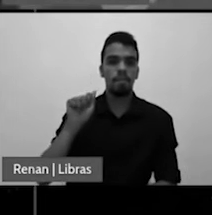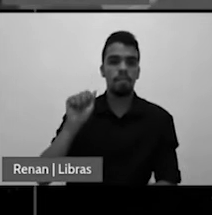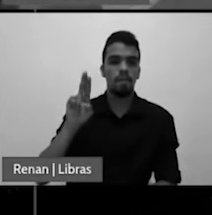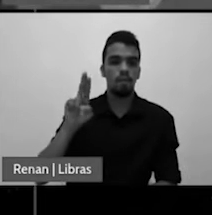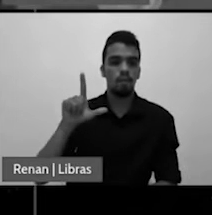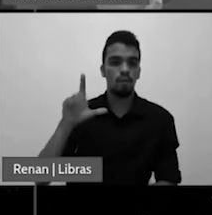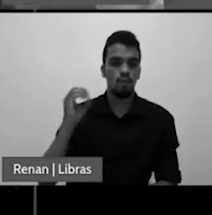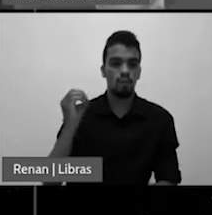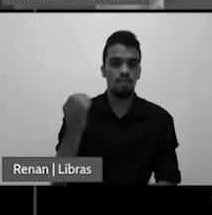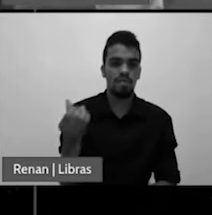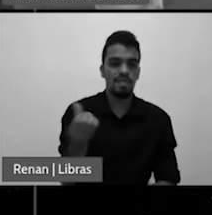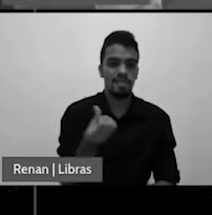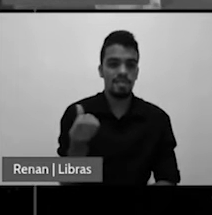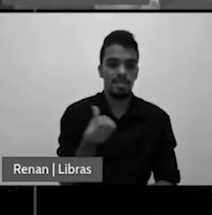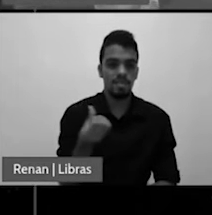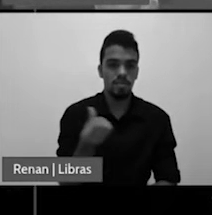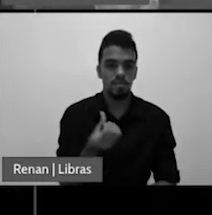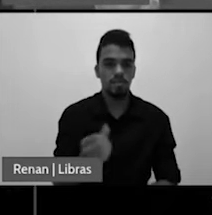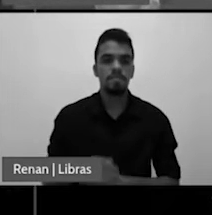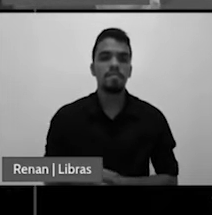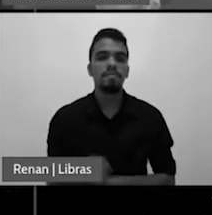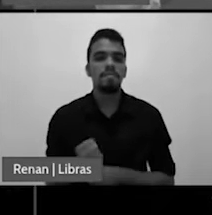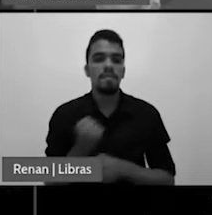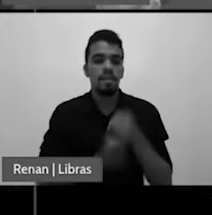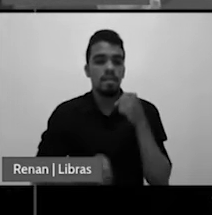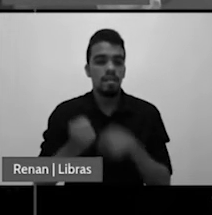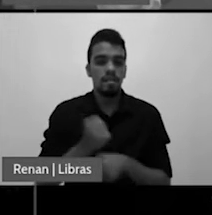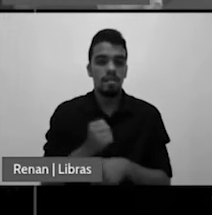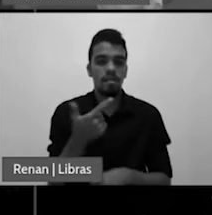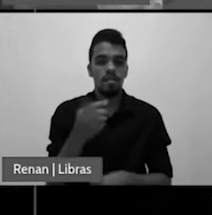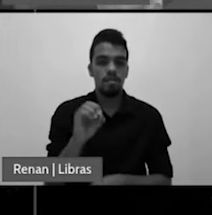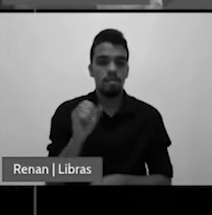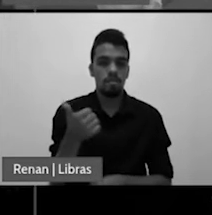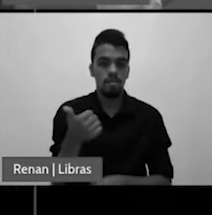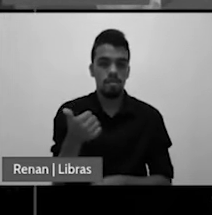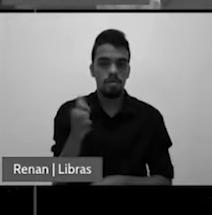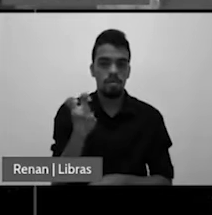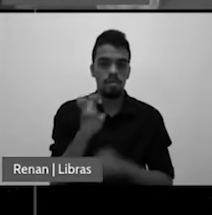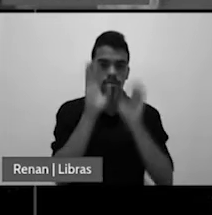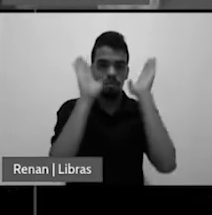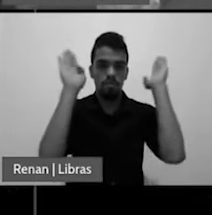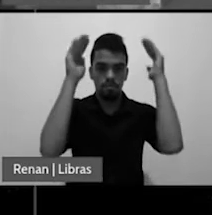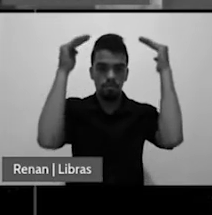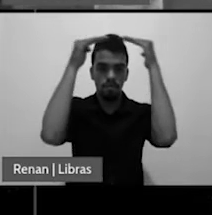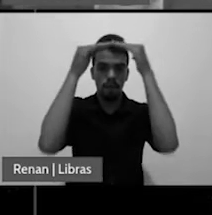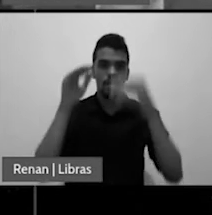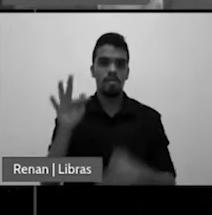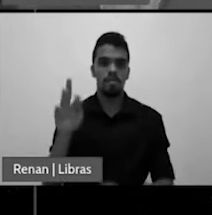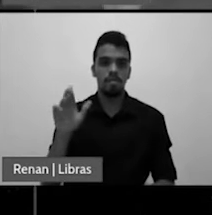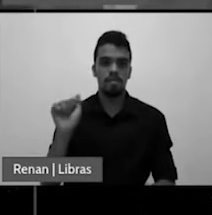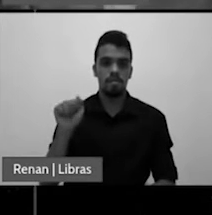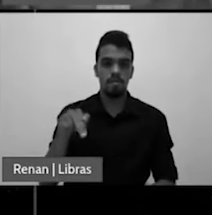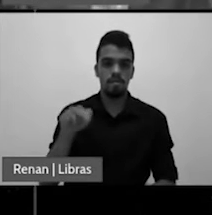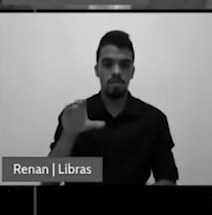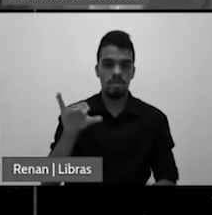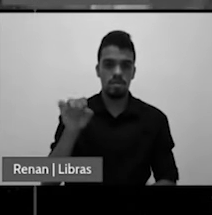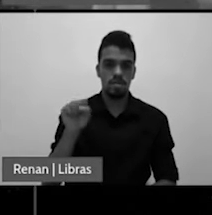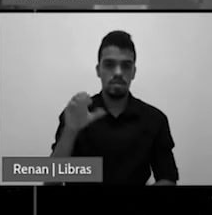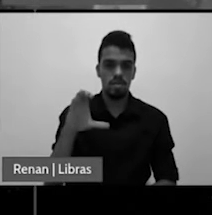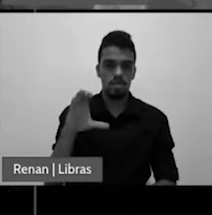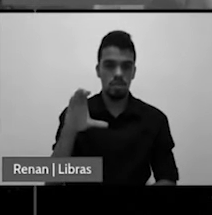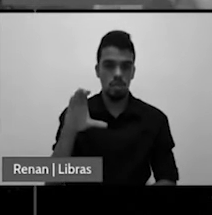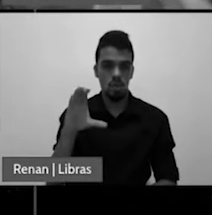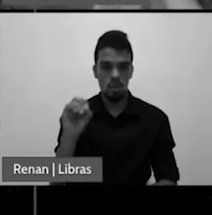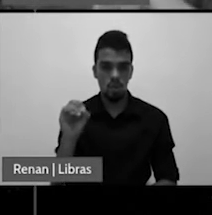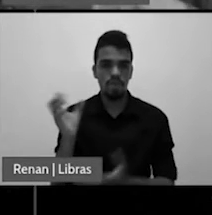em 2015 o Papa Francisco foi recebido e saudado nos Estados Unidos como a consciência moral da humanidade você